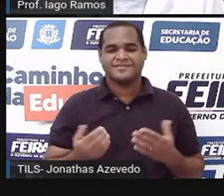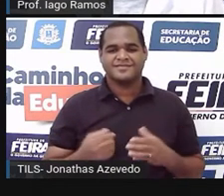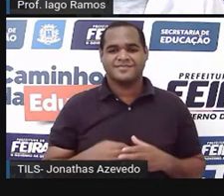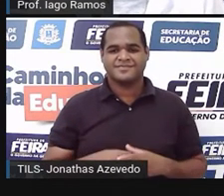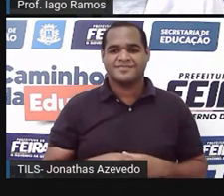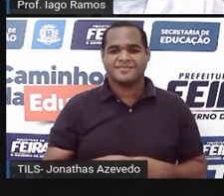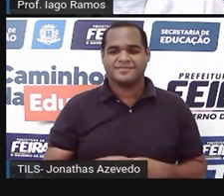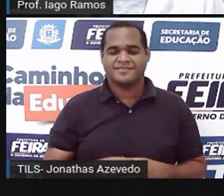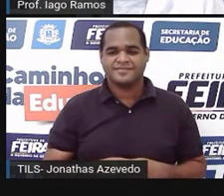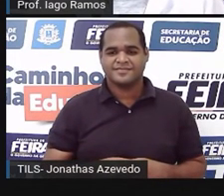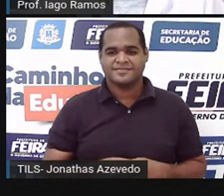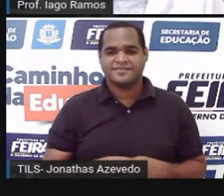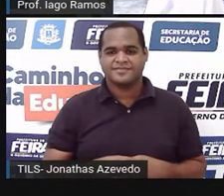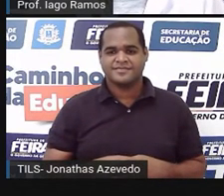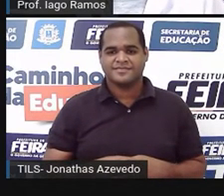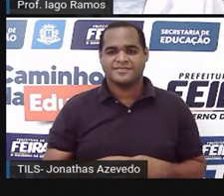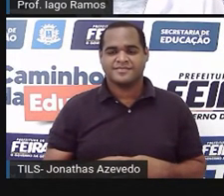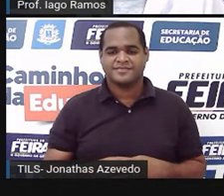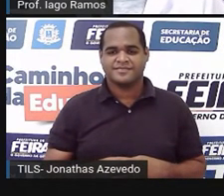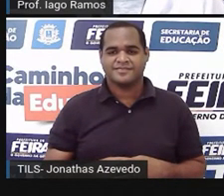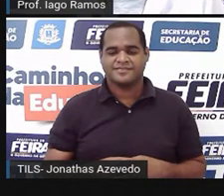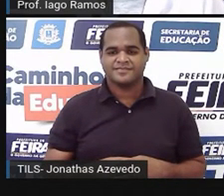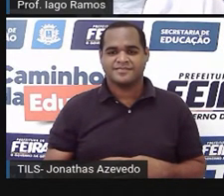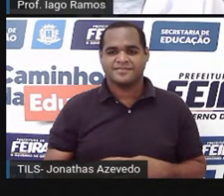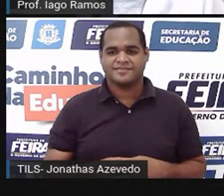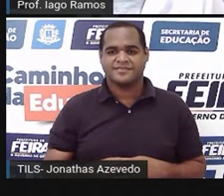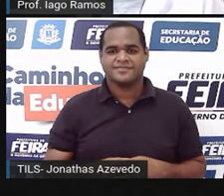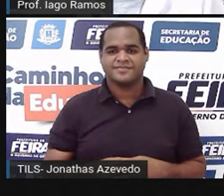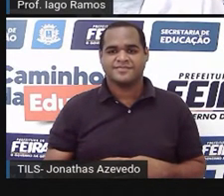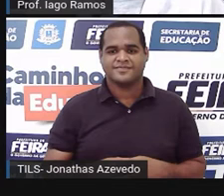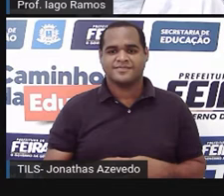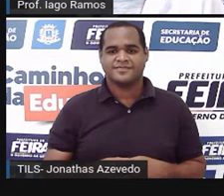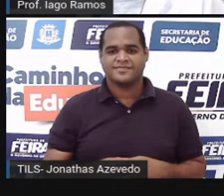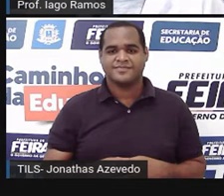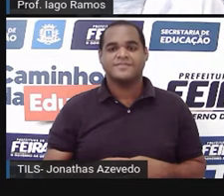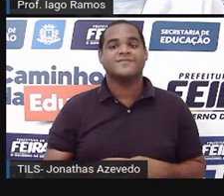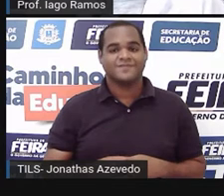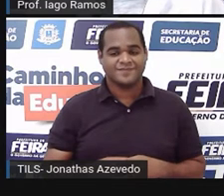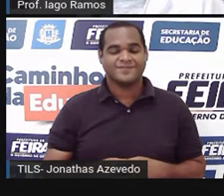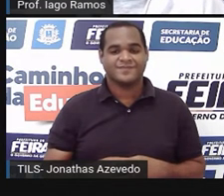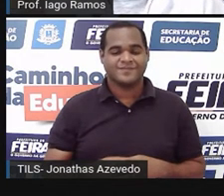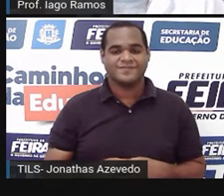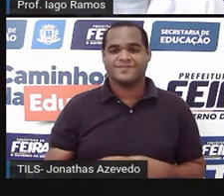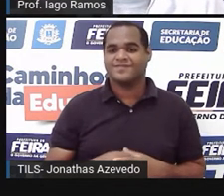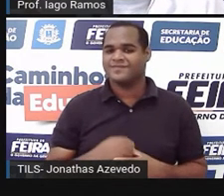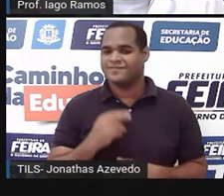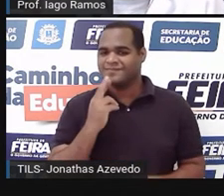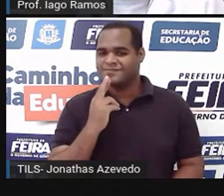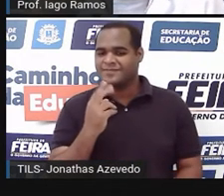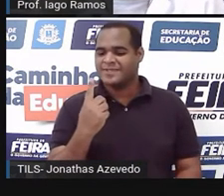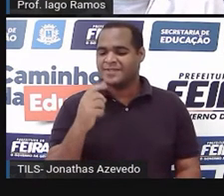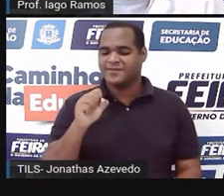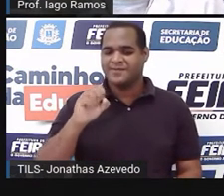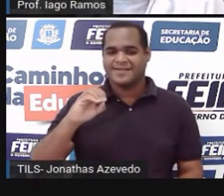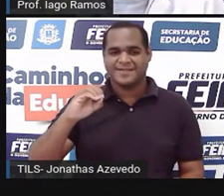mais 37, o resultado deu 180 graus.